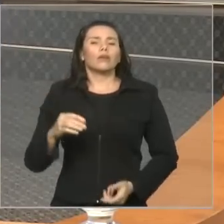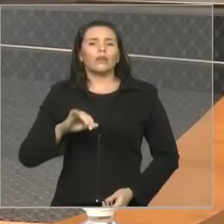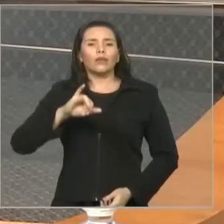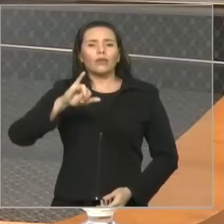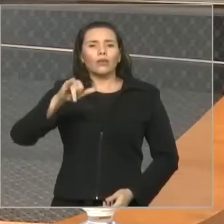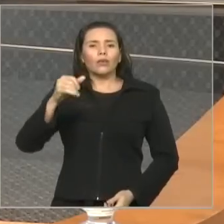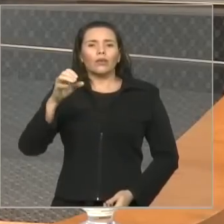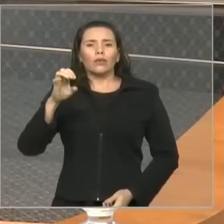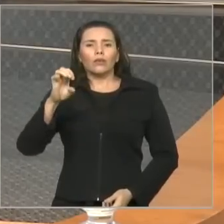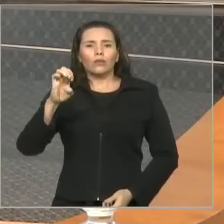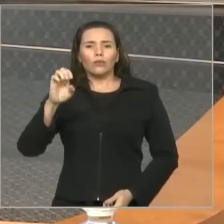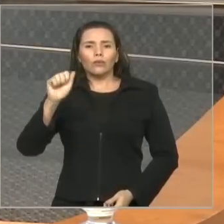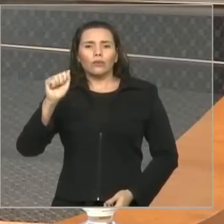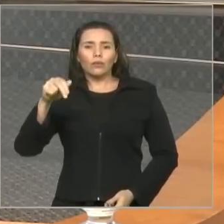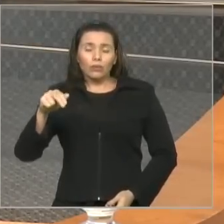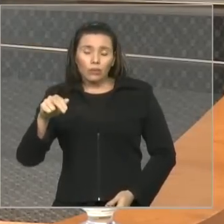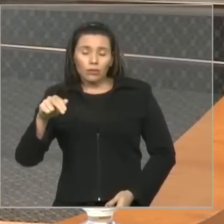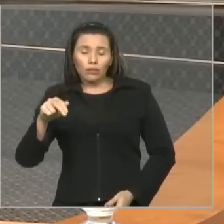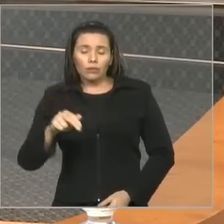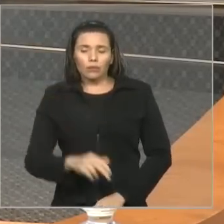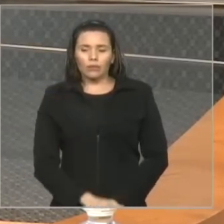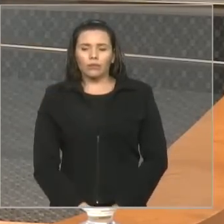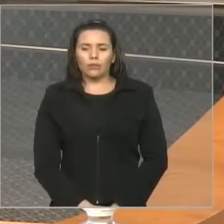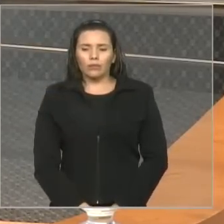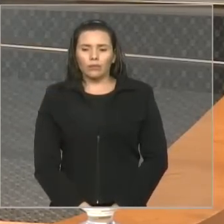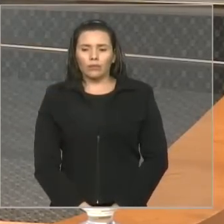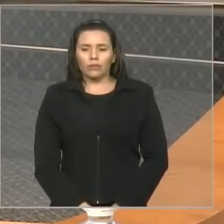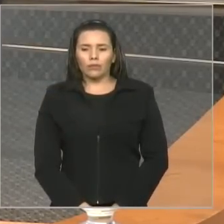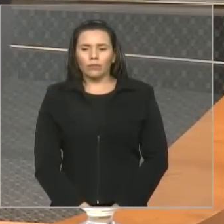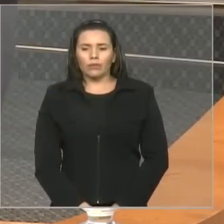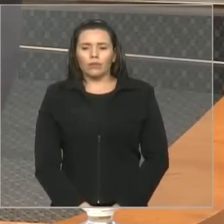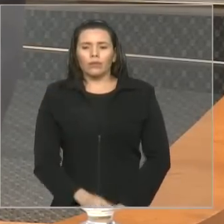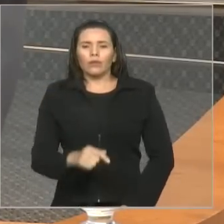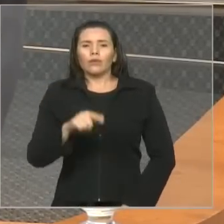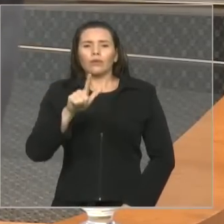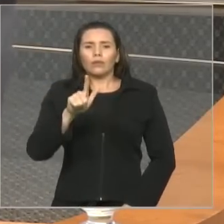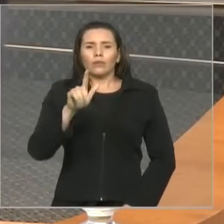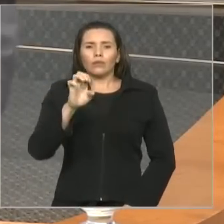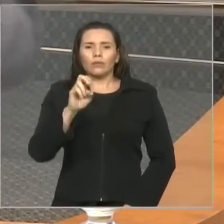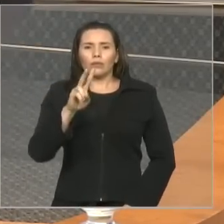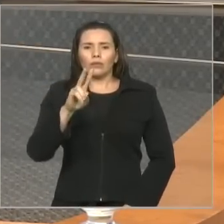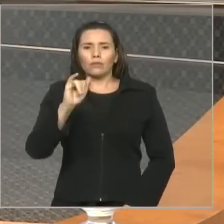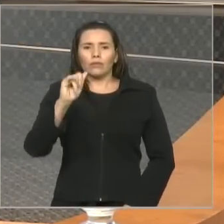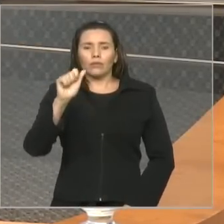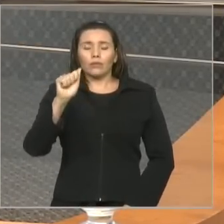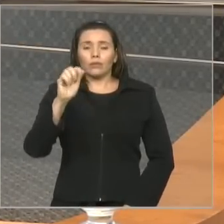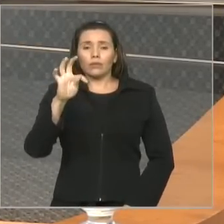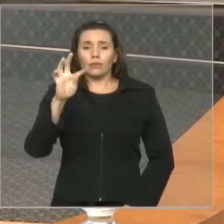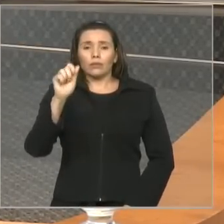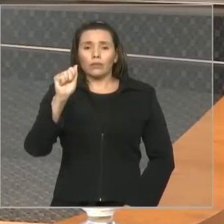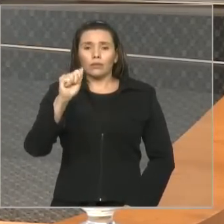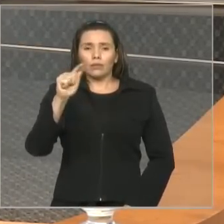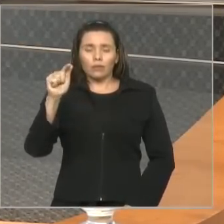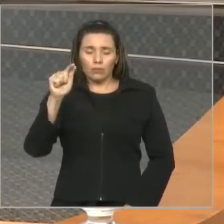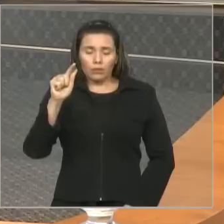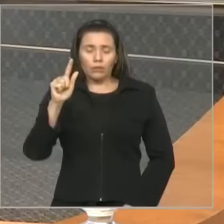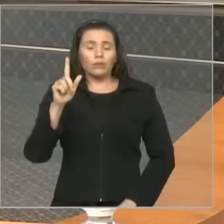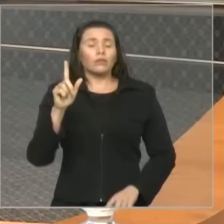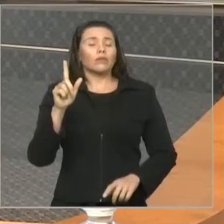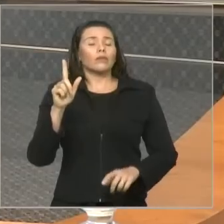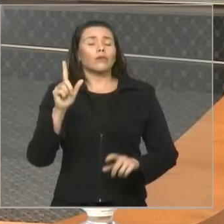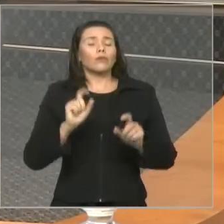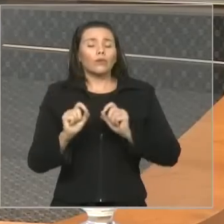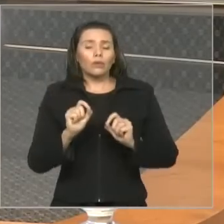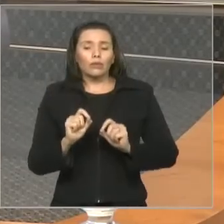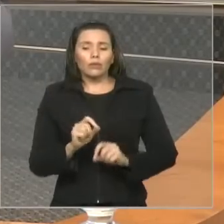Então, em Leviatã, o que é que acontecia? Qual era o pensamento de Hobbes em relação a isso? Na concepção dele, os homens